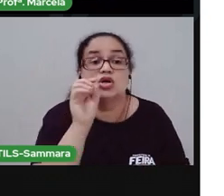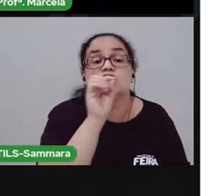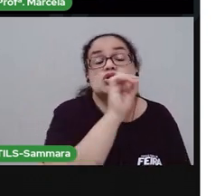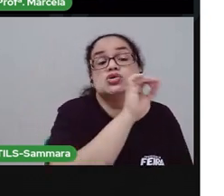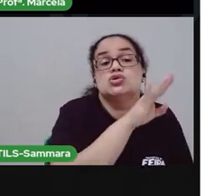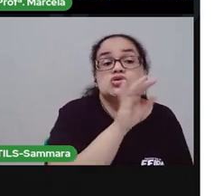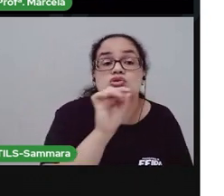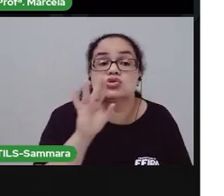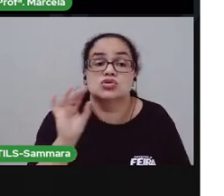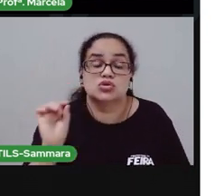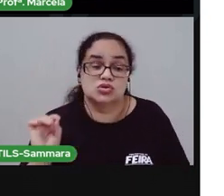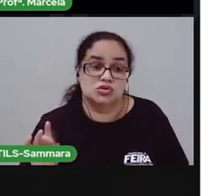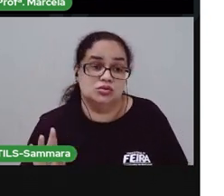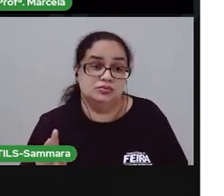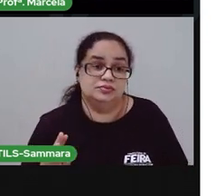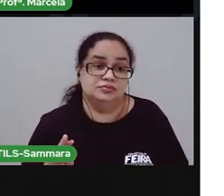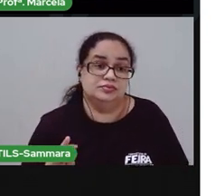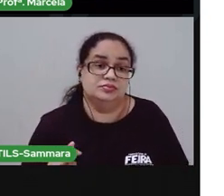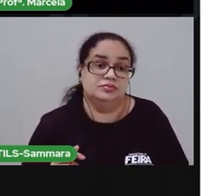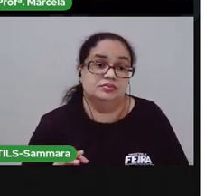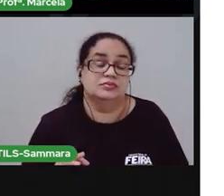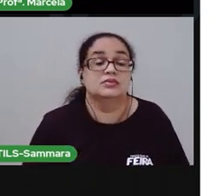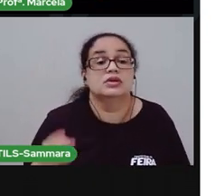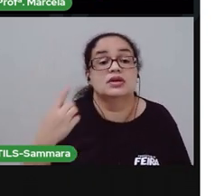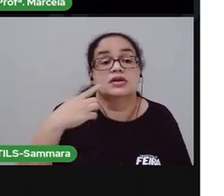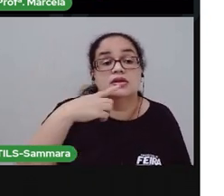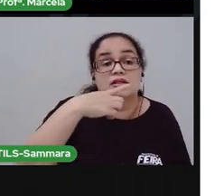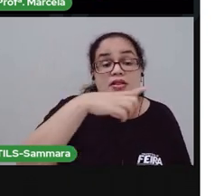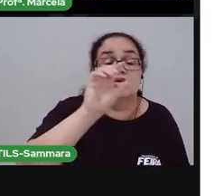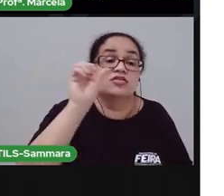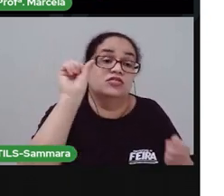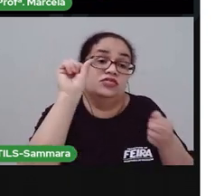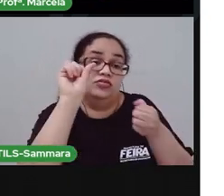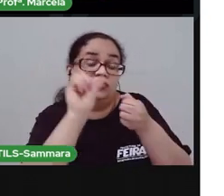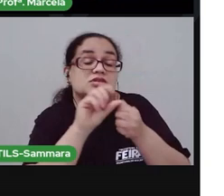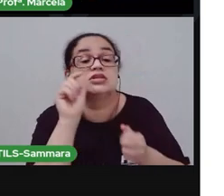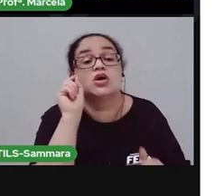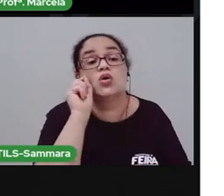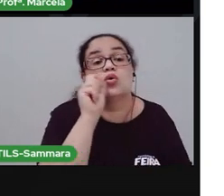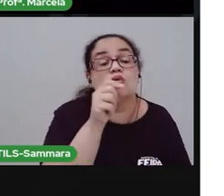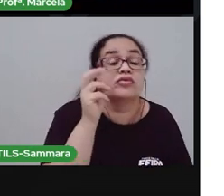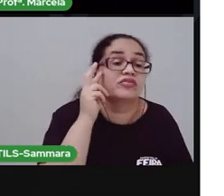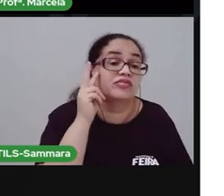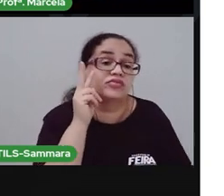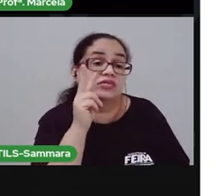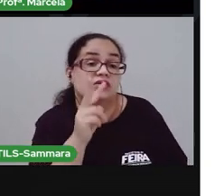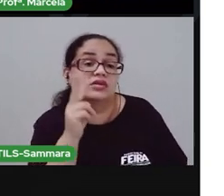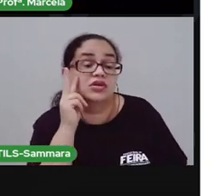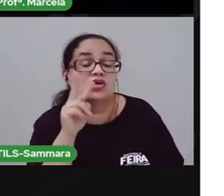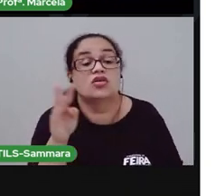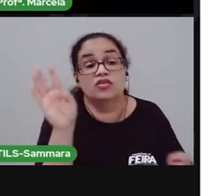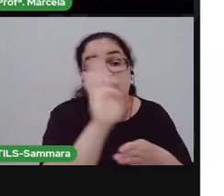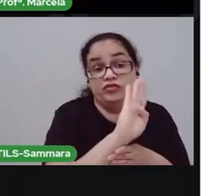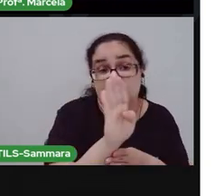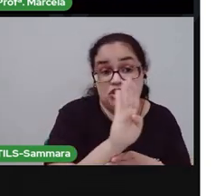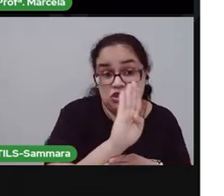nessa parte, a gente vai fazer o quê? Ver ela em um vídeo.